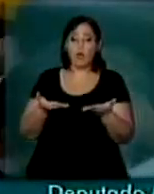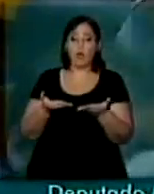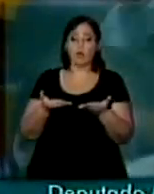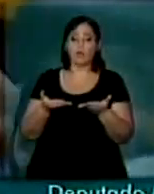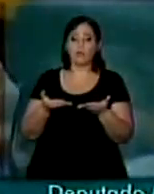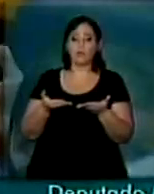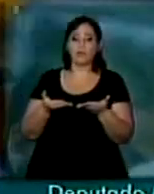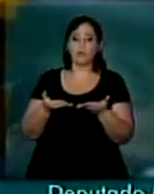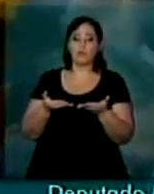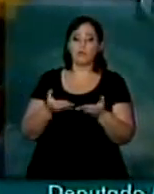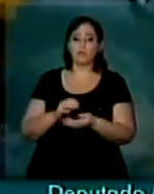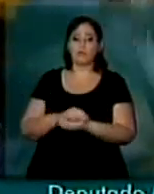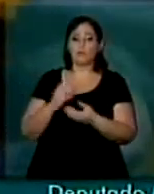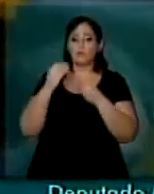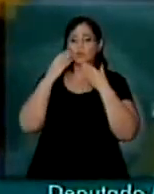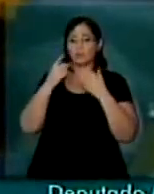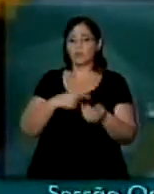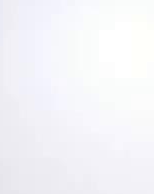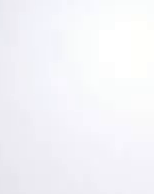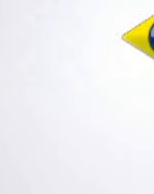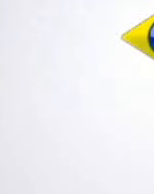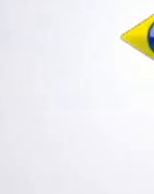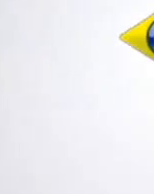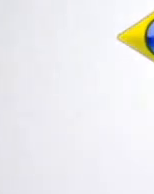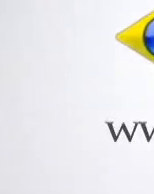nesse instante, nesse momento. Muito obrigado, presidente.